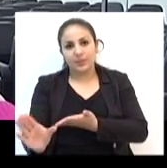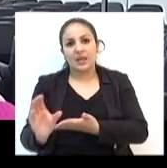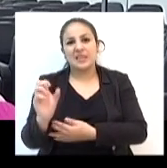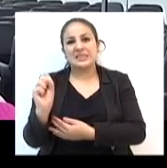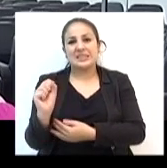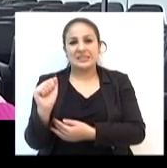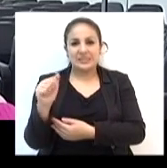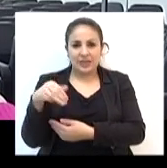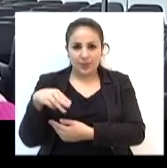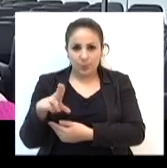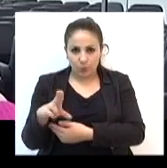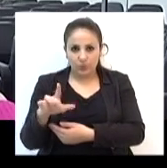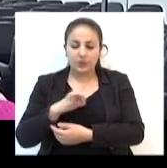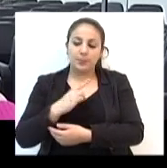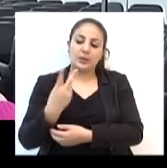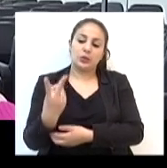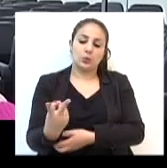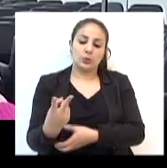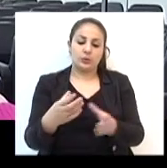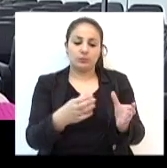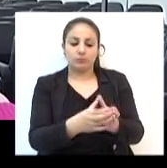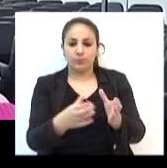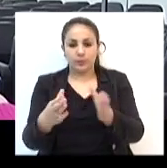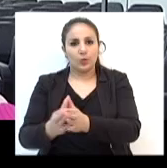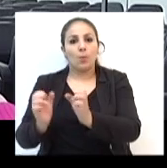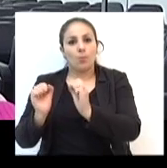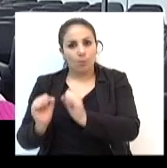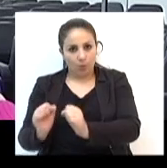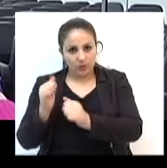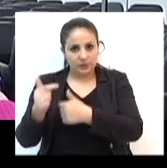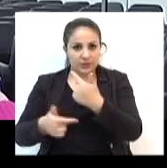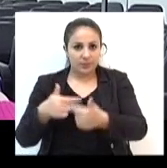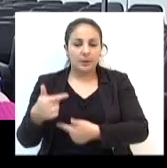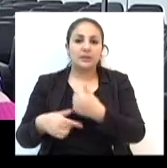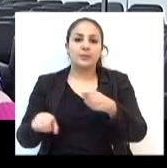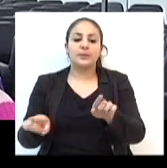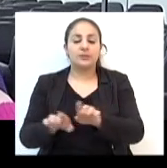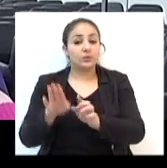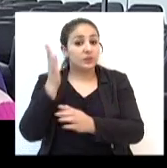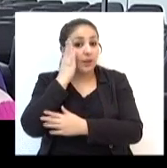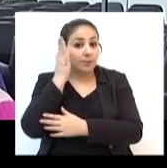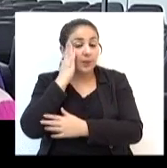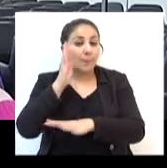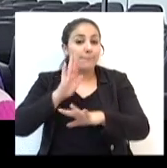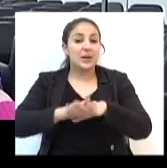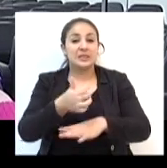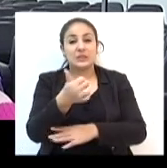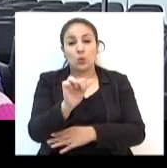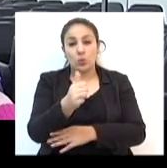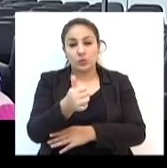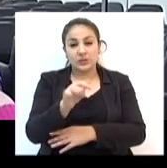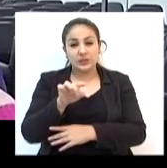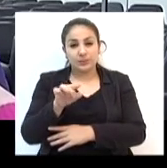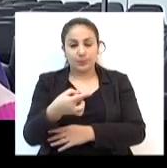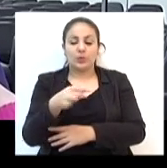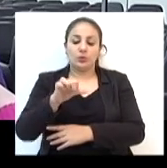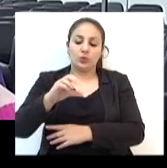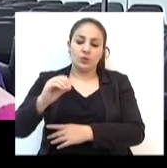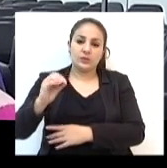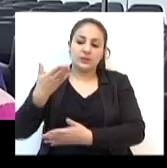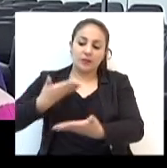a SAMU, para que a segunda equipe possa atender. E aí nós sabemos que teve mais de 11.900